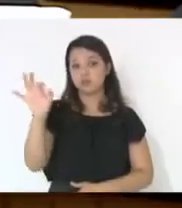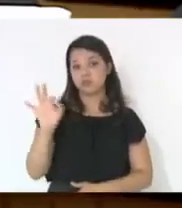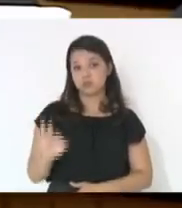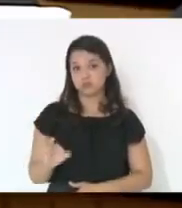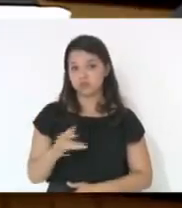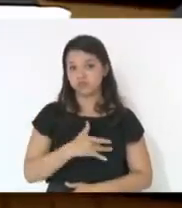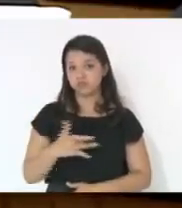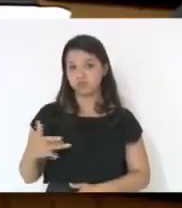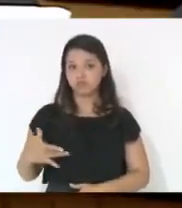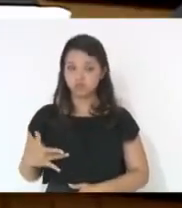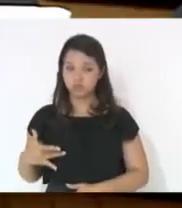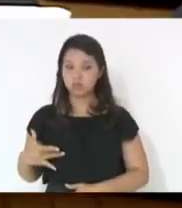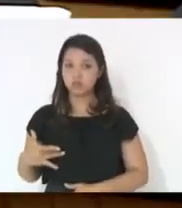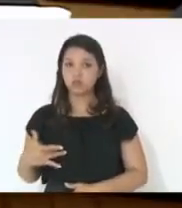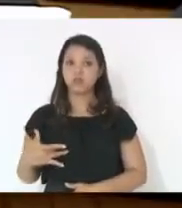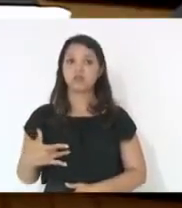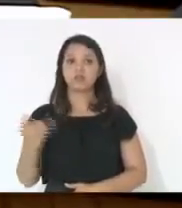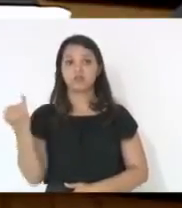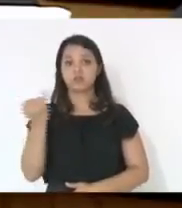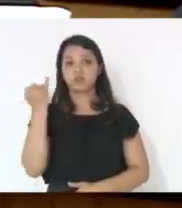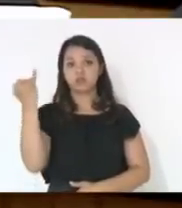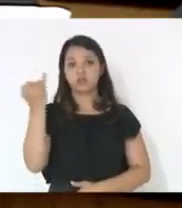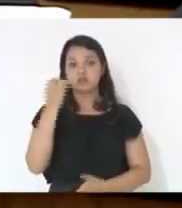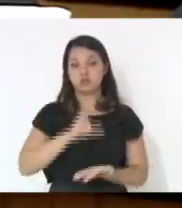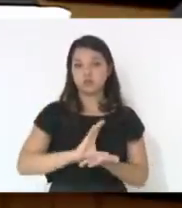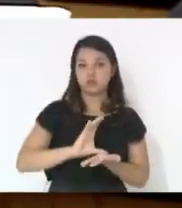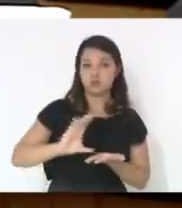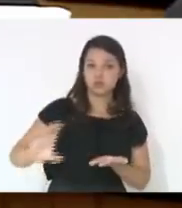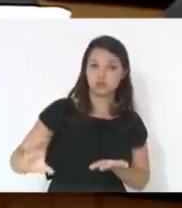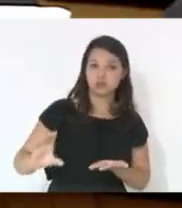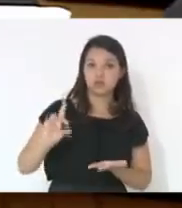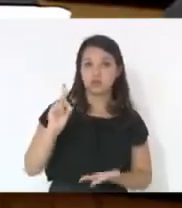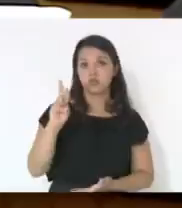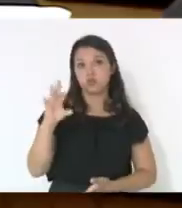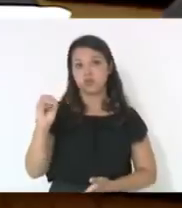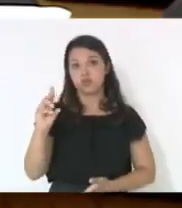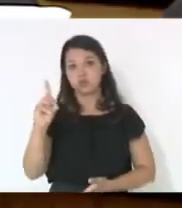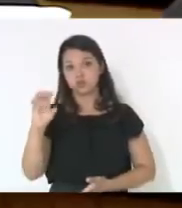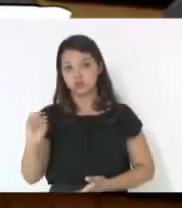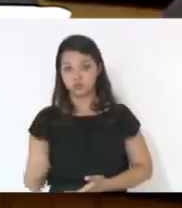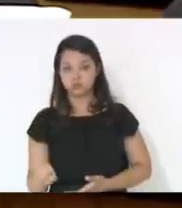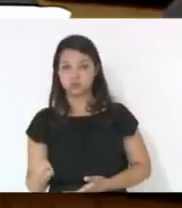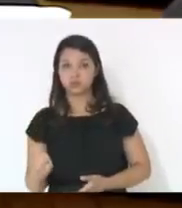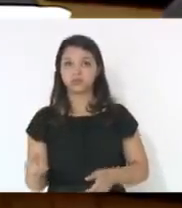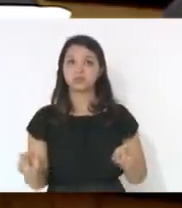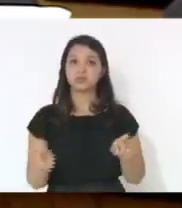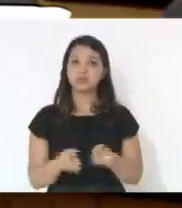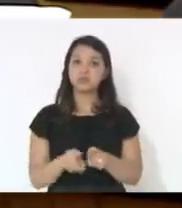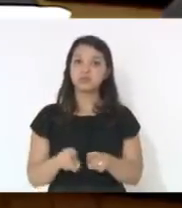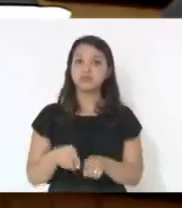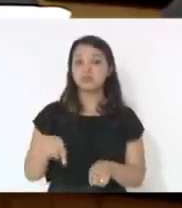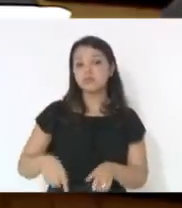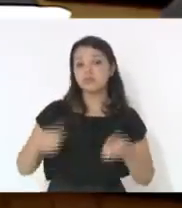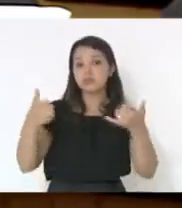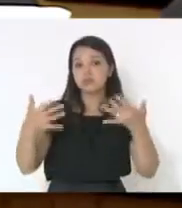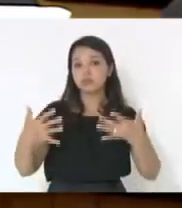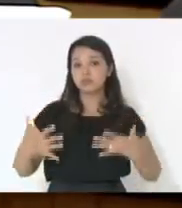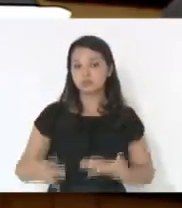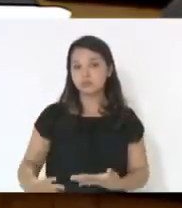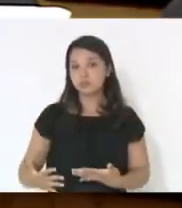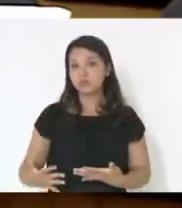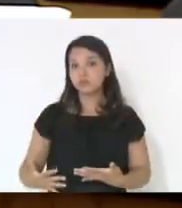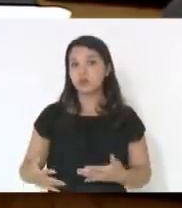estabelecer esse repasse em forma de duodécimo. Como foi dito aqui, as questões legais já estão